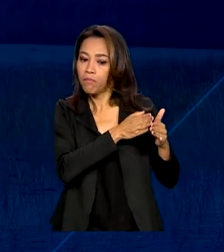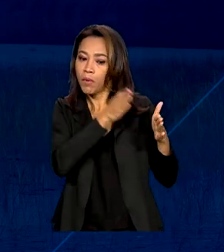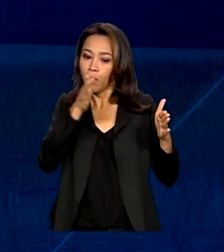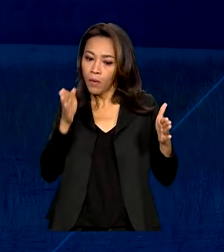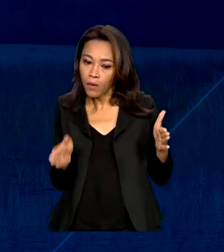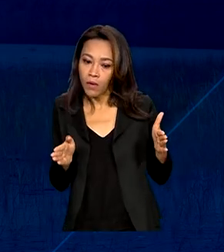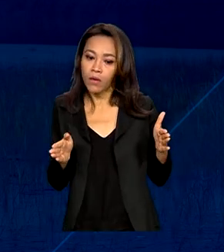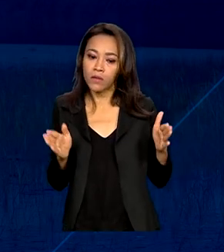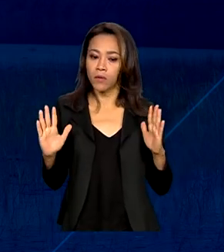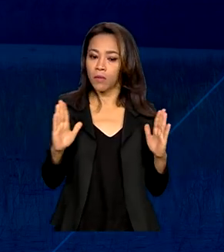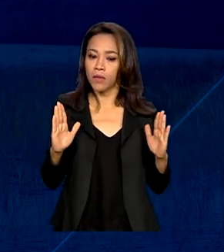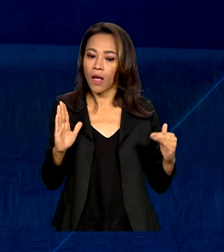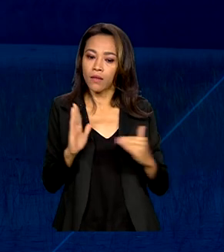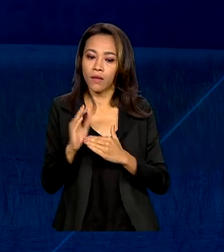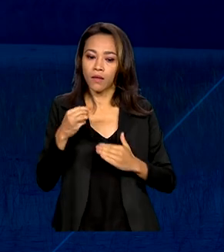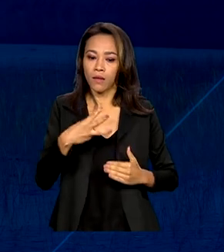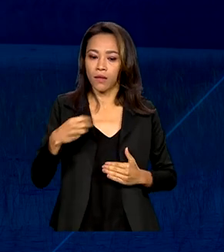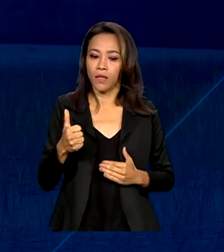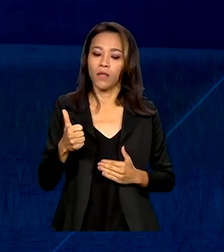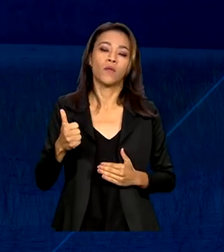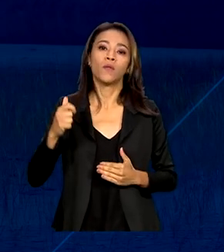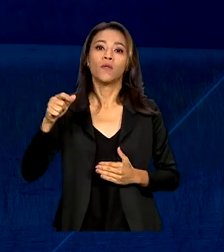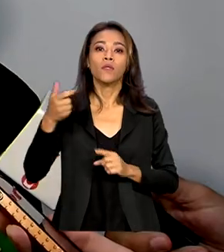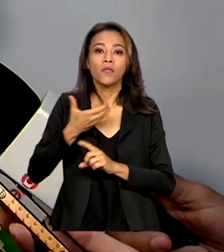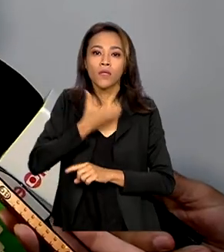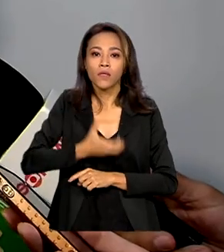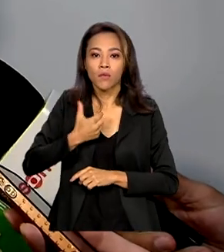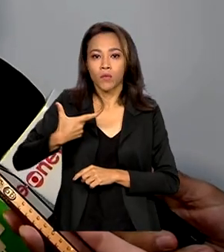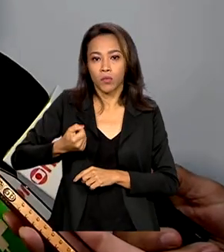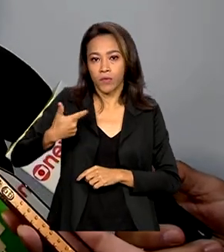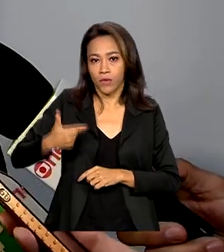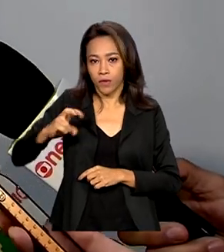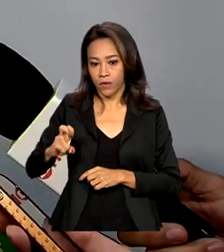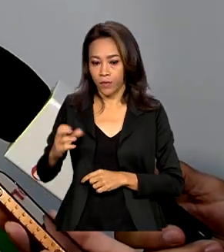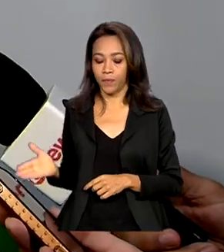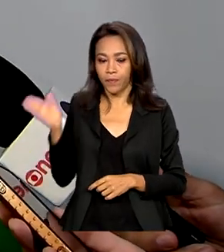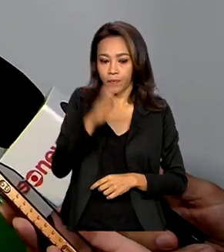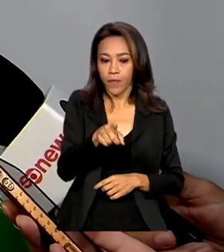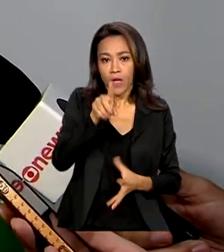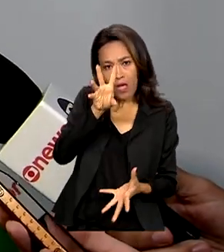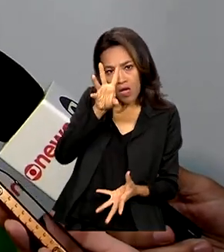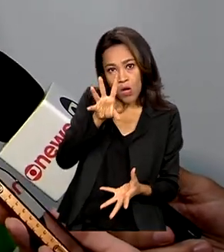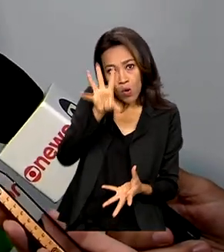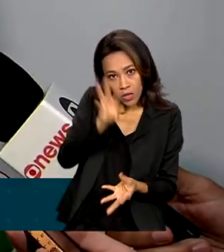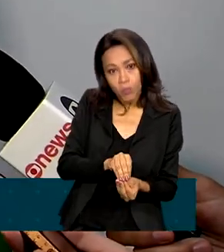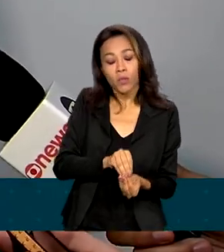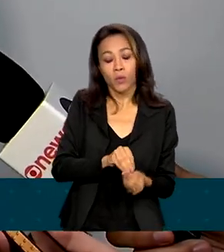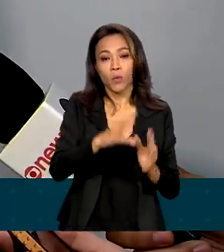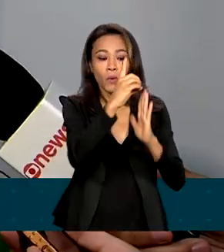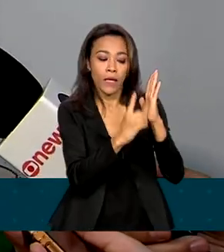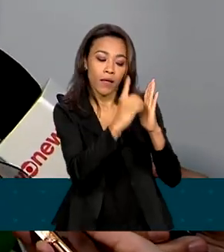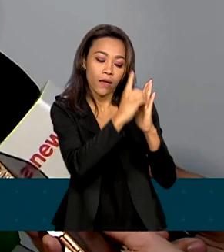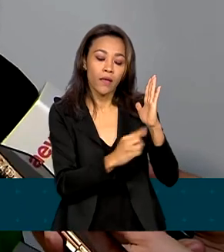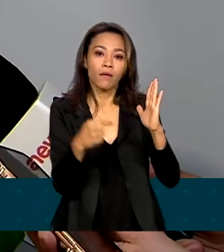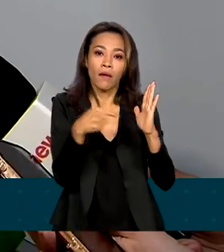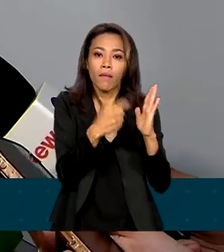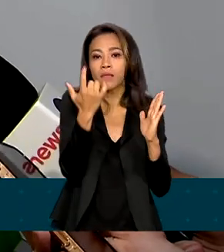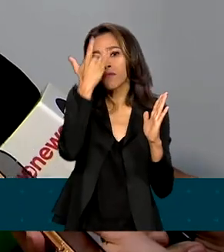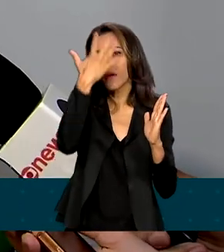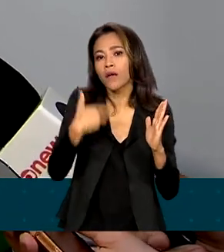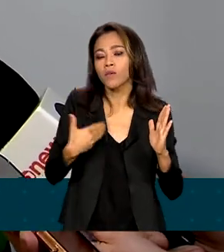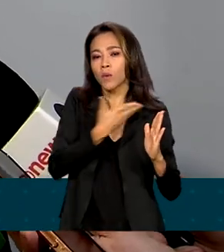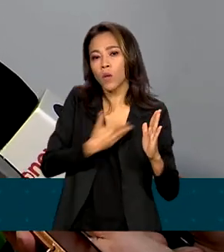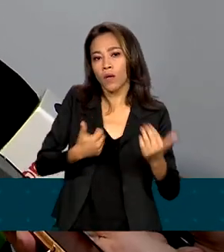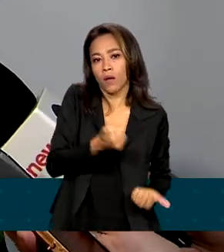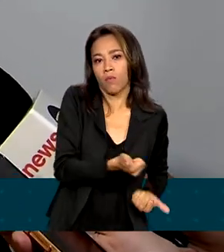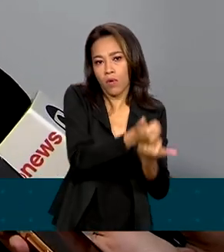31 de dezembro de 2025. A síntese do decreto é facilitar investimento público e investimento